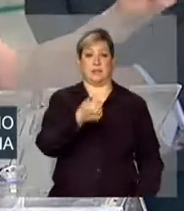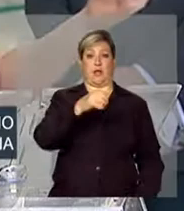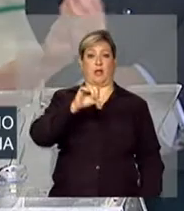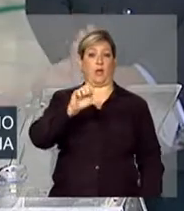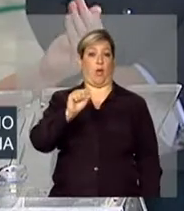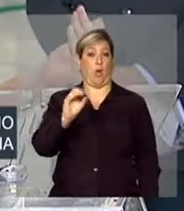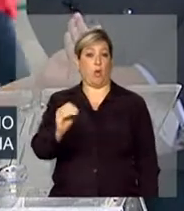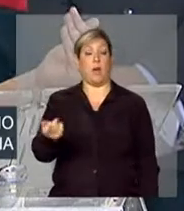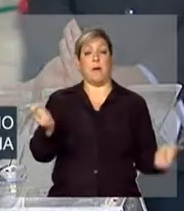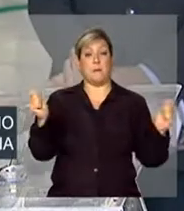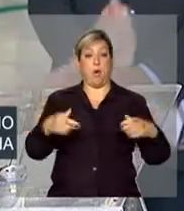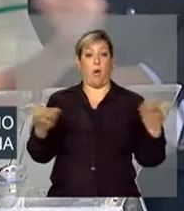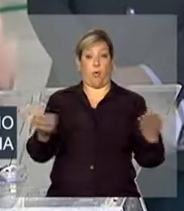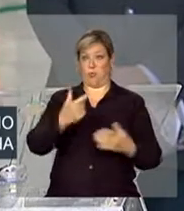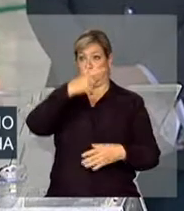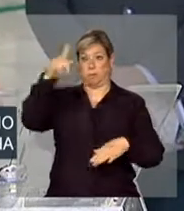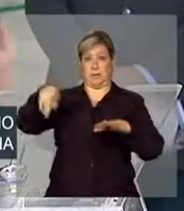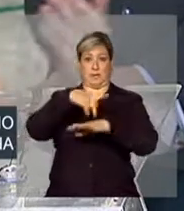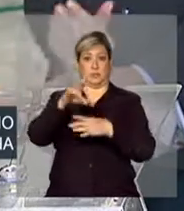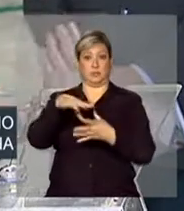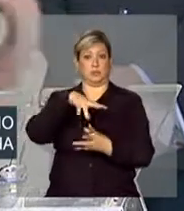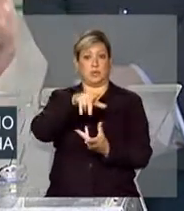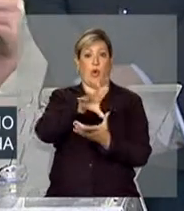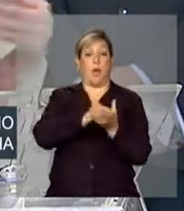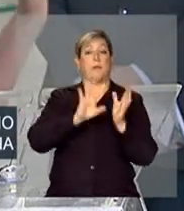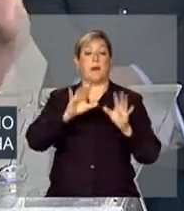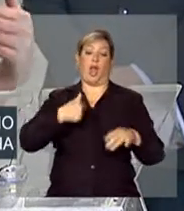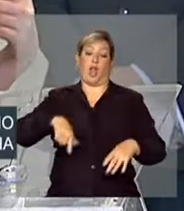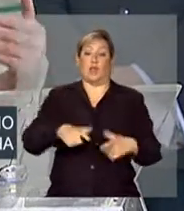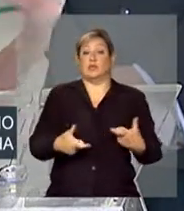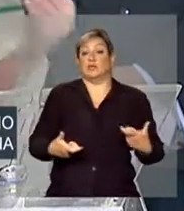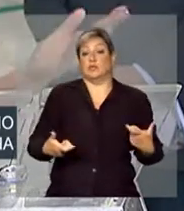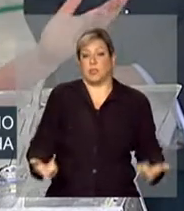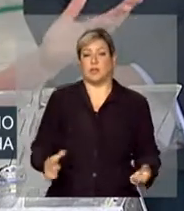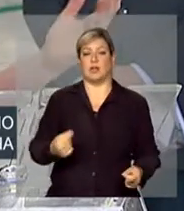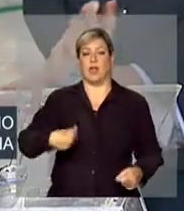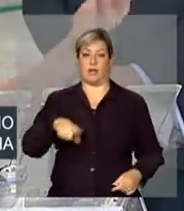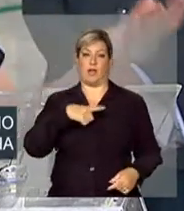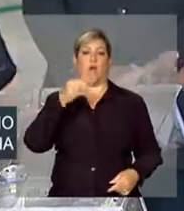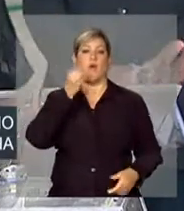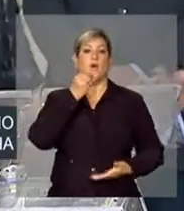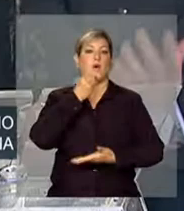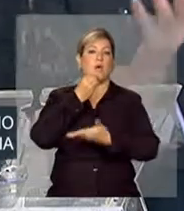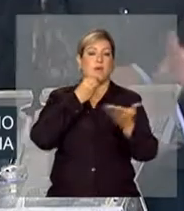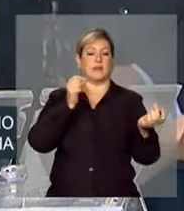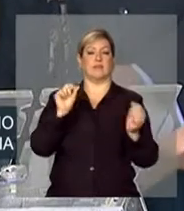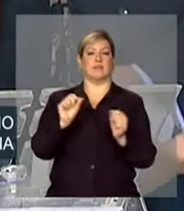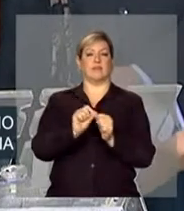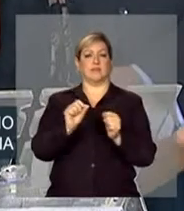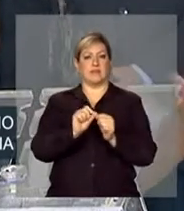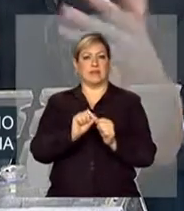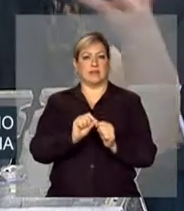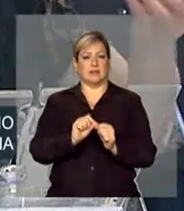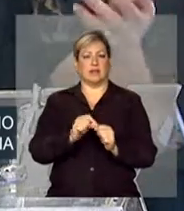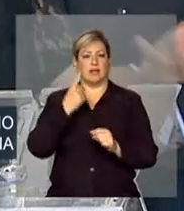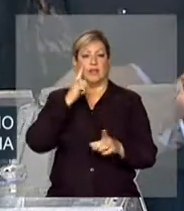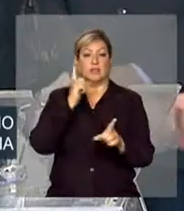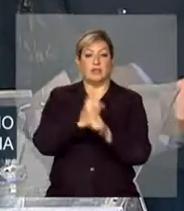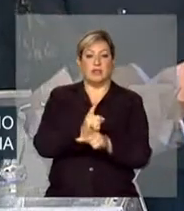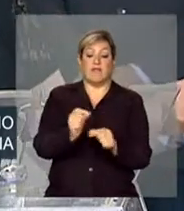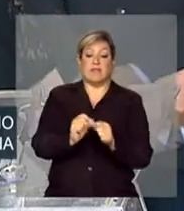copiada por outros países do mundo, mas que nós, felizmente, tivemos a oportunidade de encontrar,